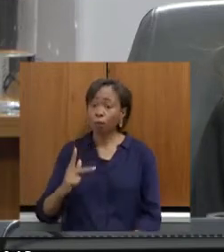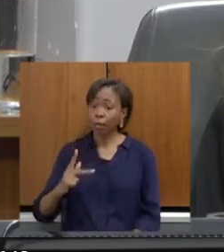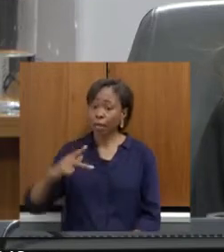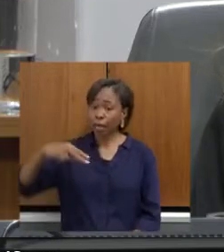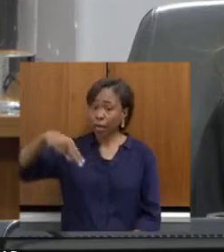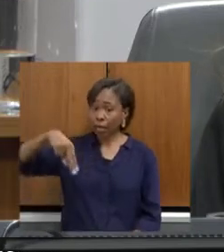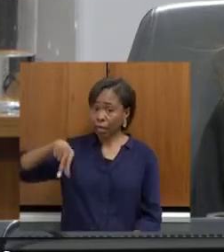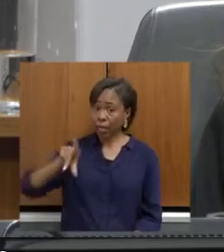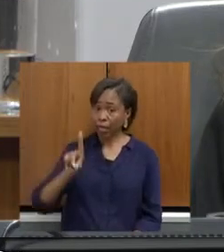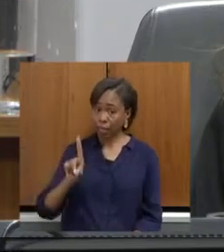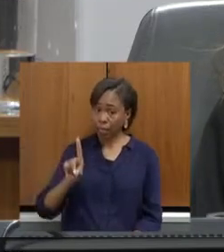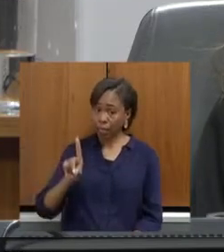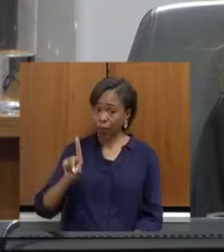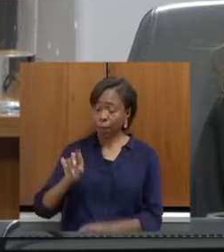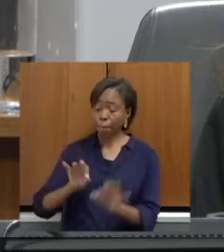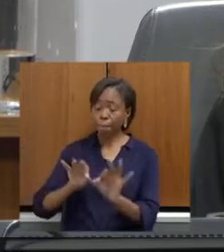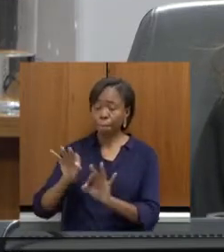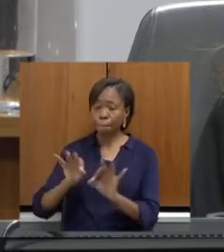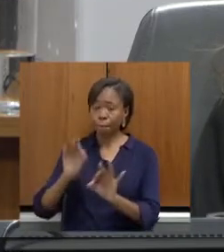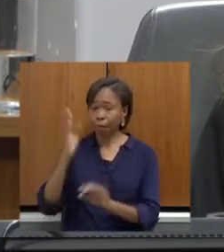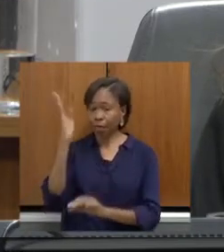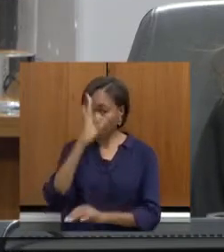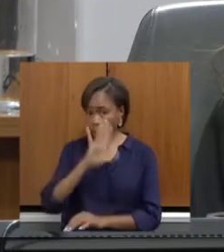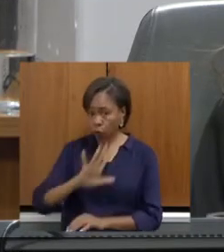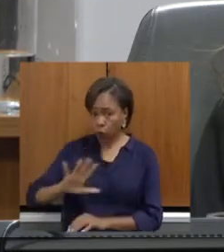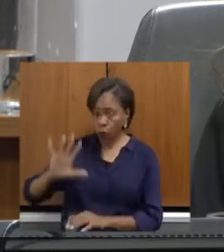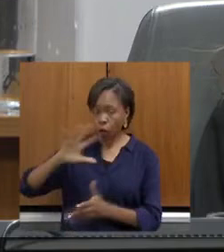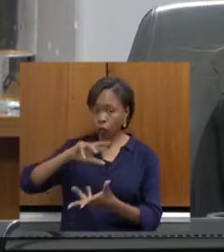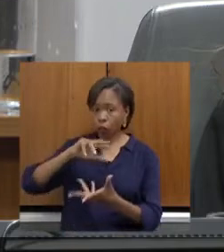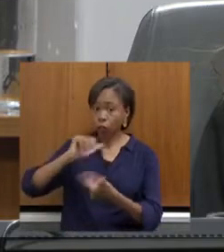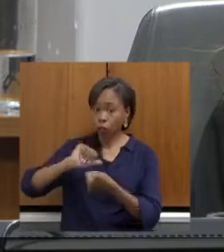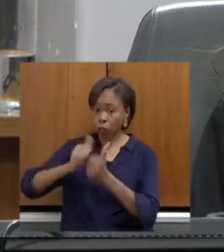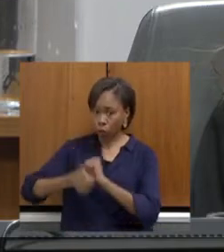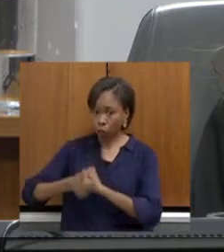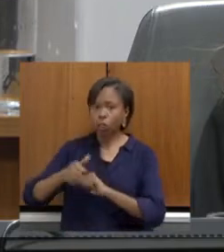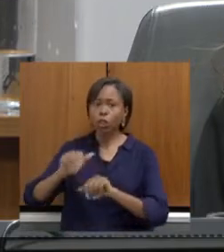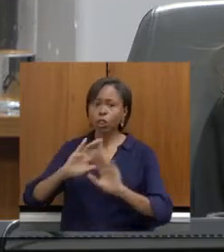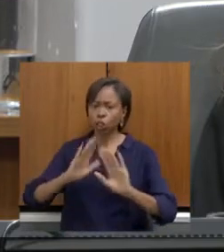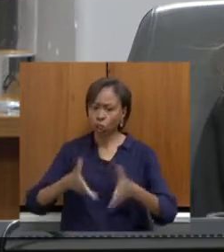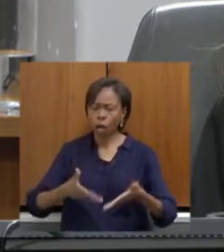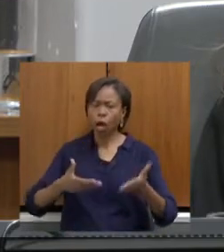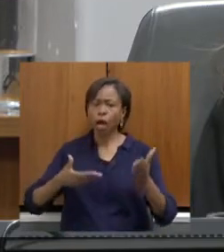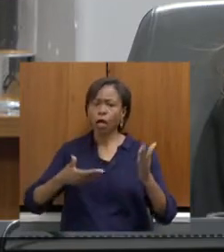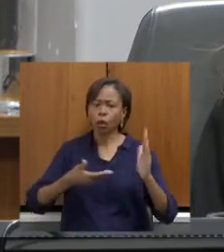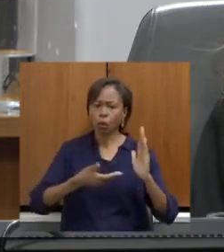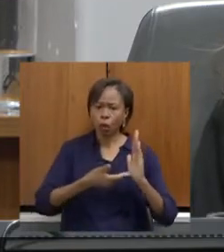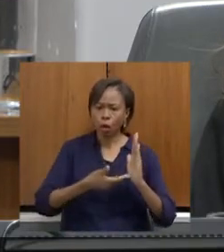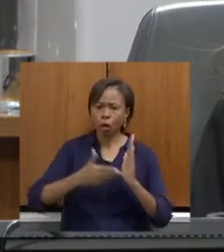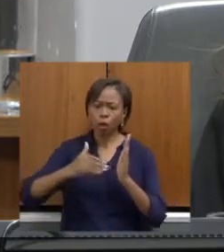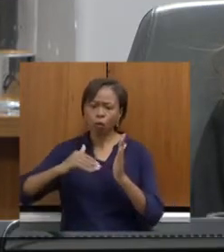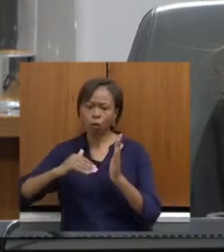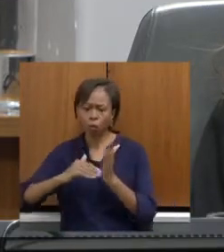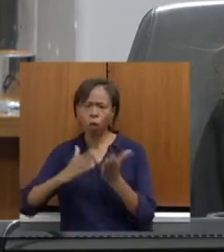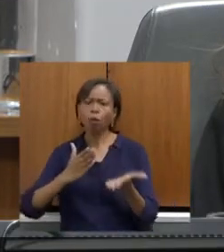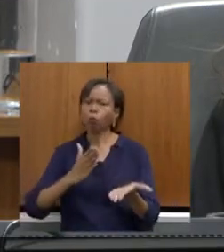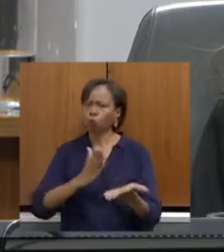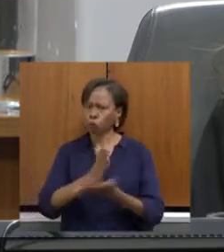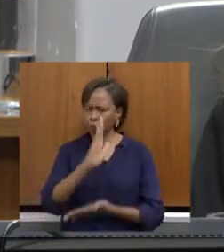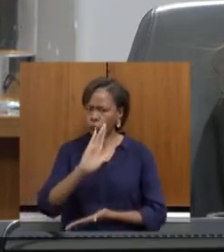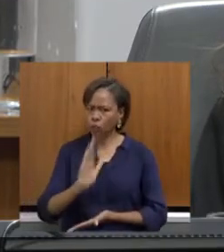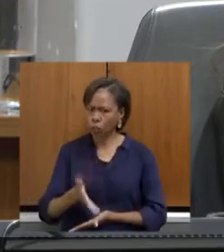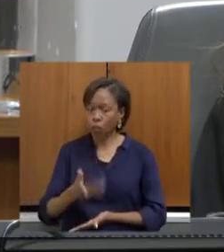Nacional de Esportes. Também fase de aprovação nas duas casas. Então, assim, e pelo que a gente já tem visto os textos,